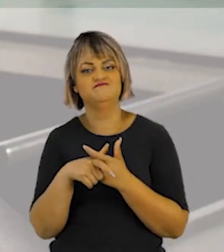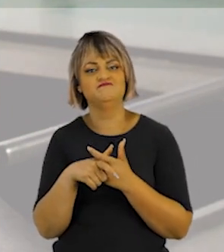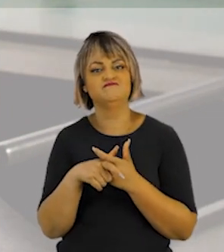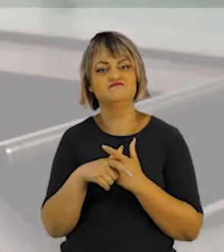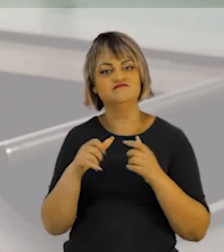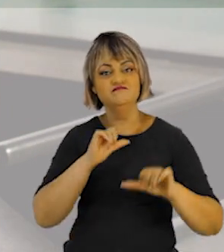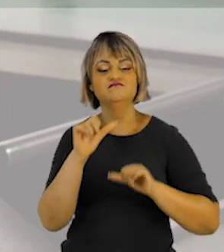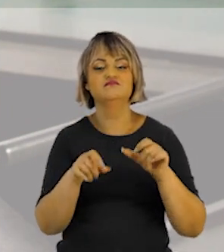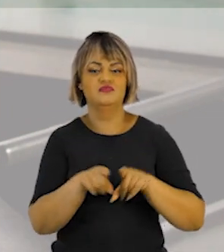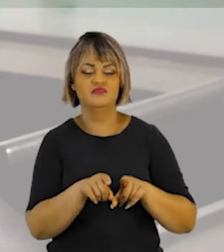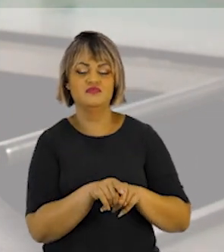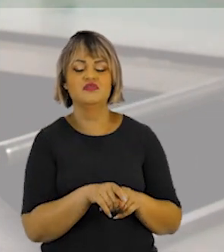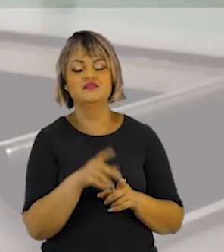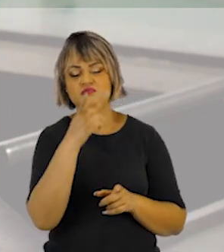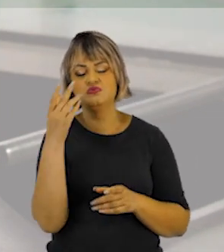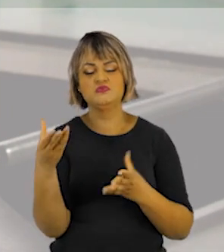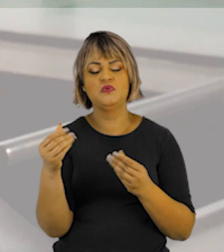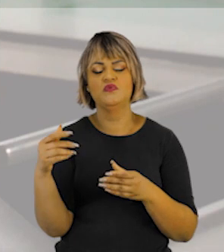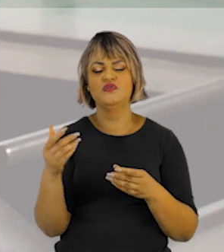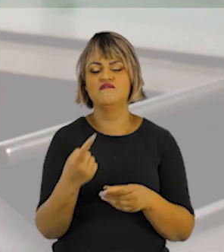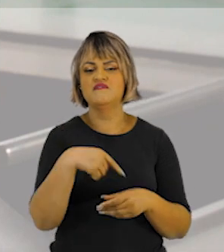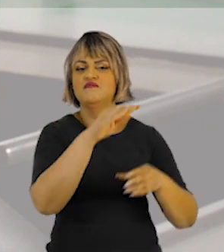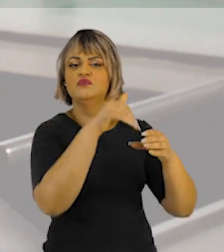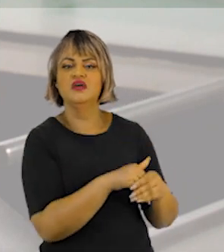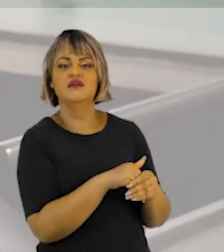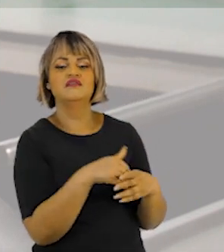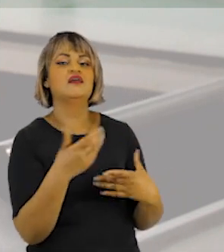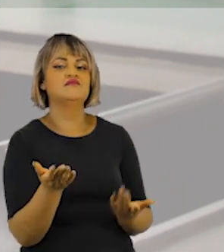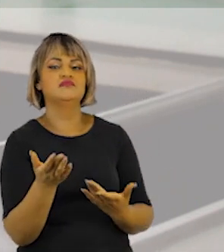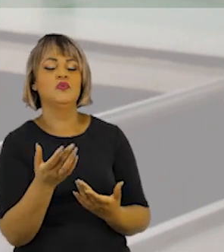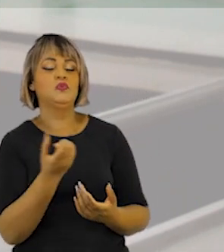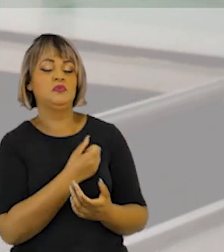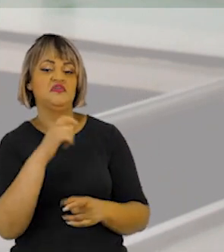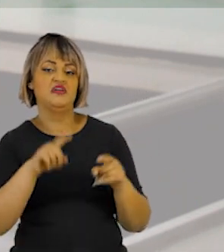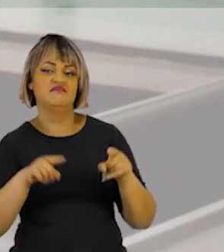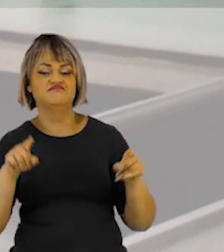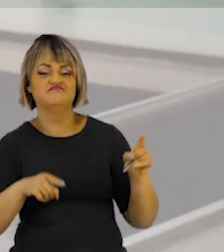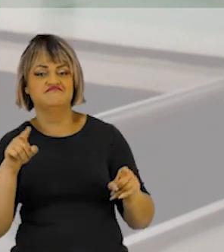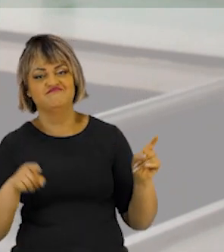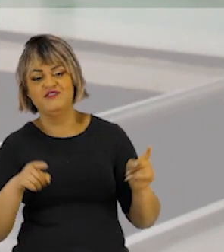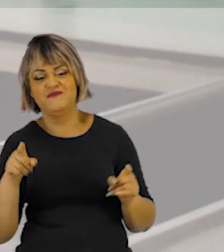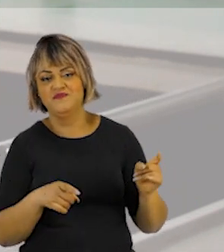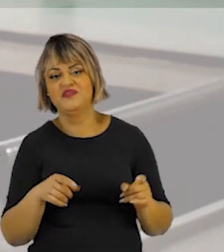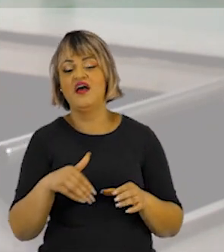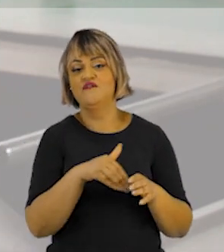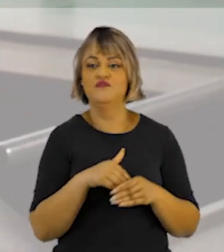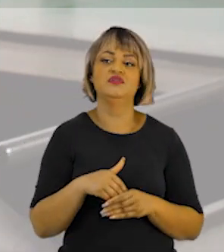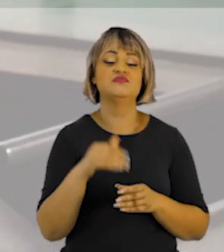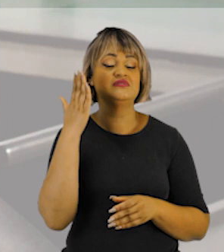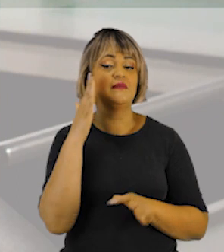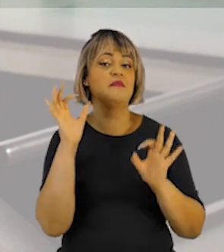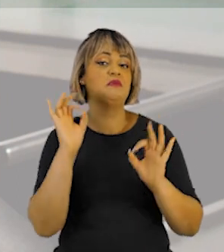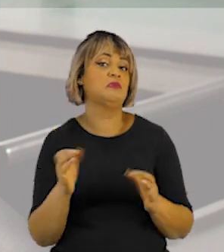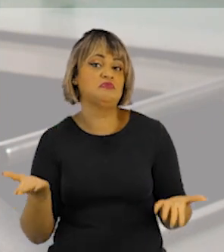mesma forma, o contrário, se o mau número de eleitores vai votar, então esse quociente é um número variável. A própria votação que o partido vai